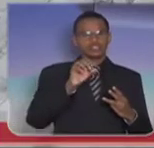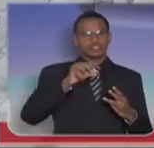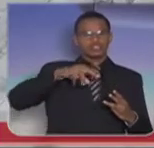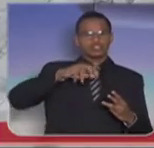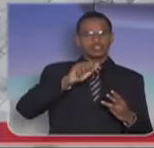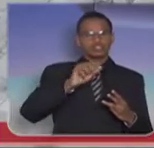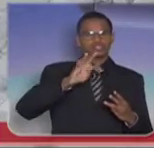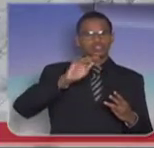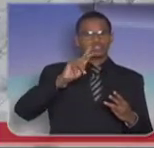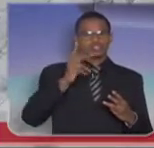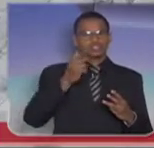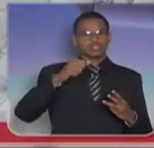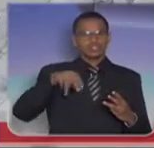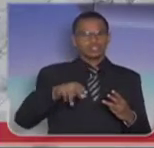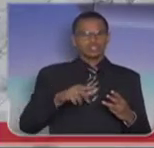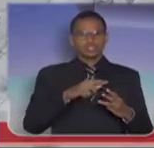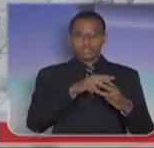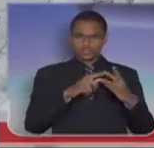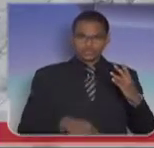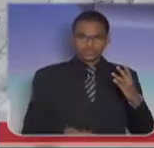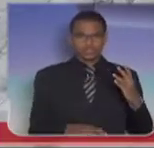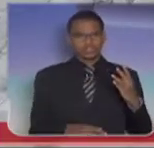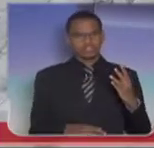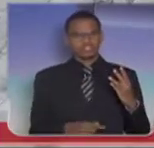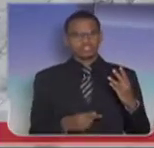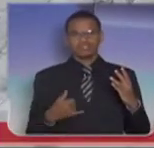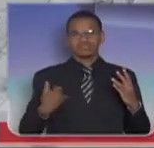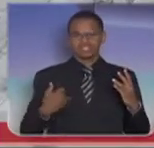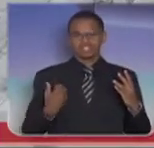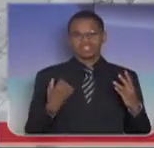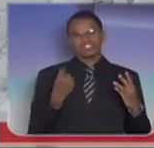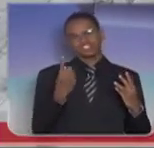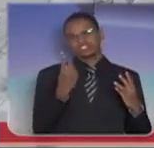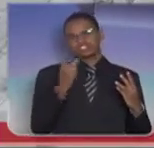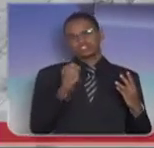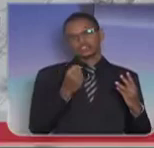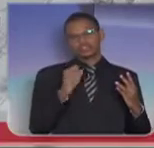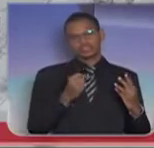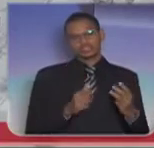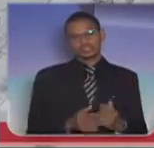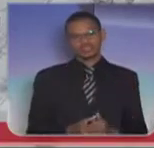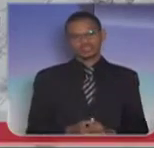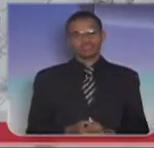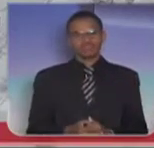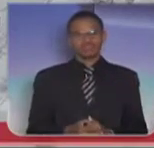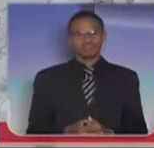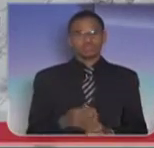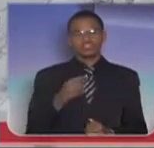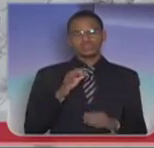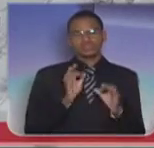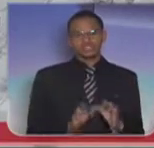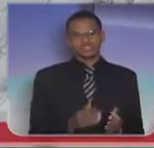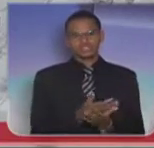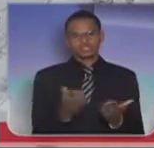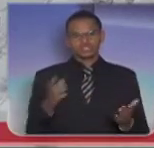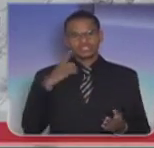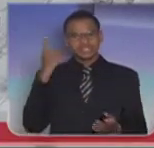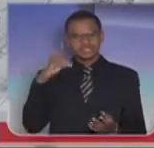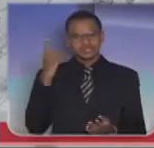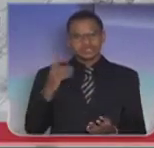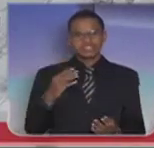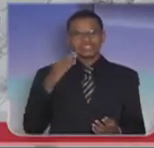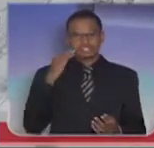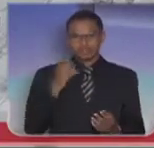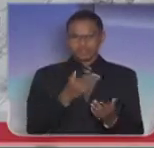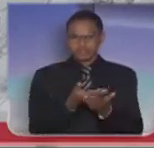Turella Cardoso, todos de 18 anos. Eu tenho certeza que todos os deputados aqui presentes têm idade para